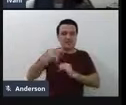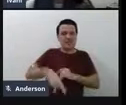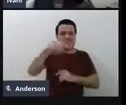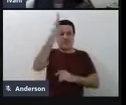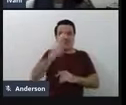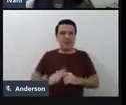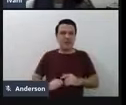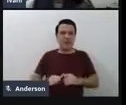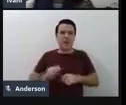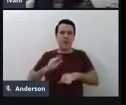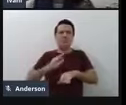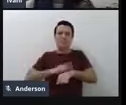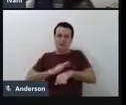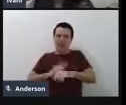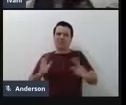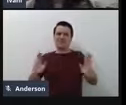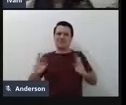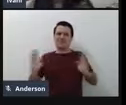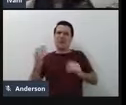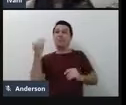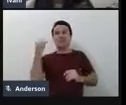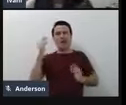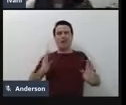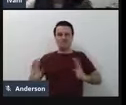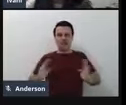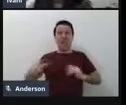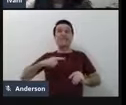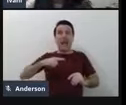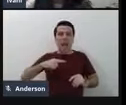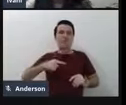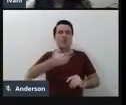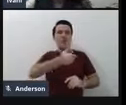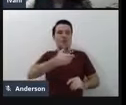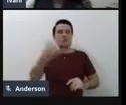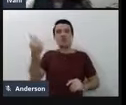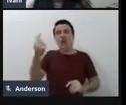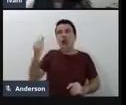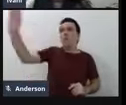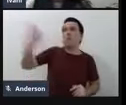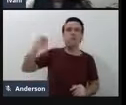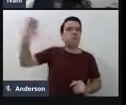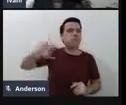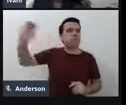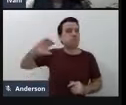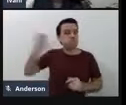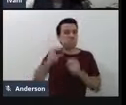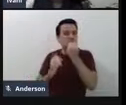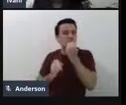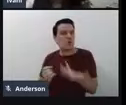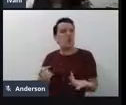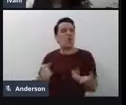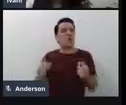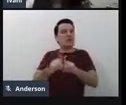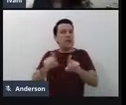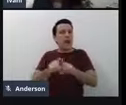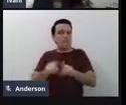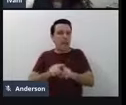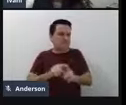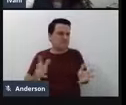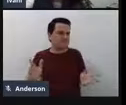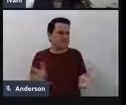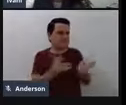X período de anos, que a gente viveu um fomento muito grande a pesquisa brasileira, houve também um impulsionamento